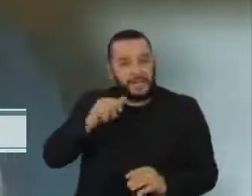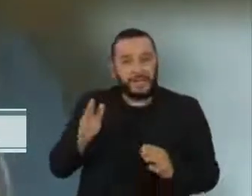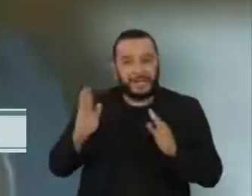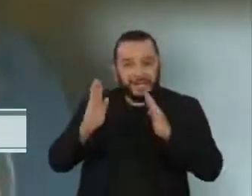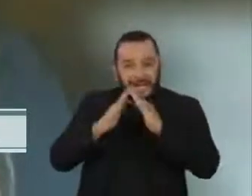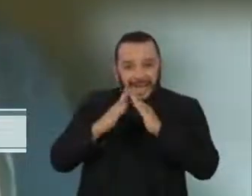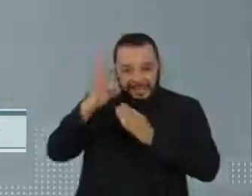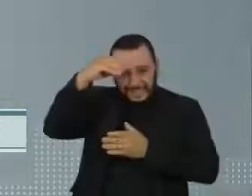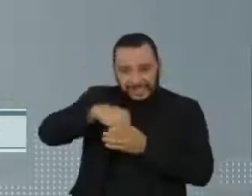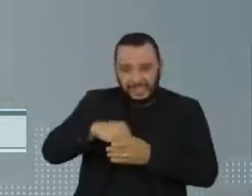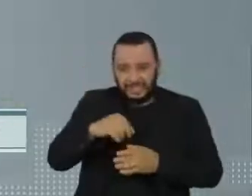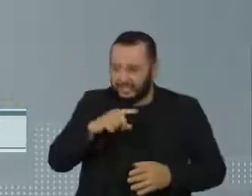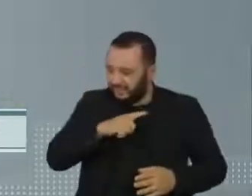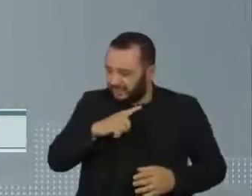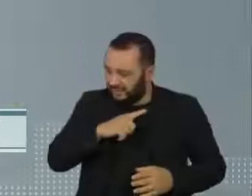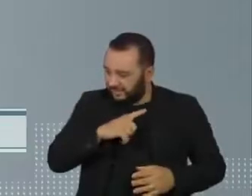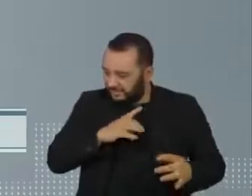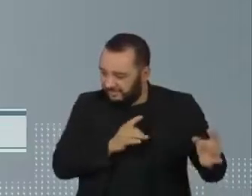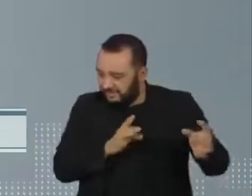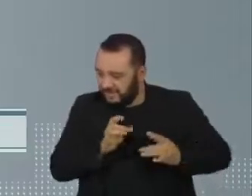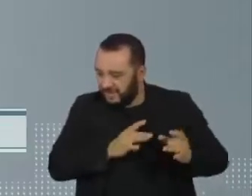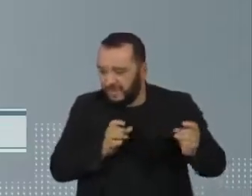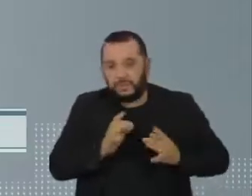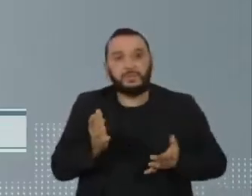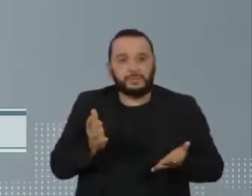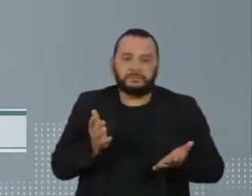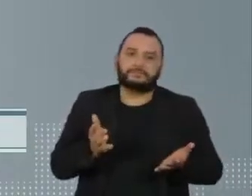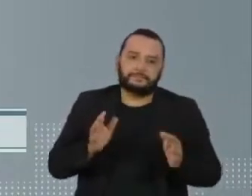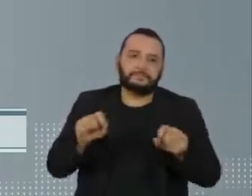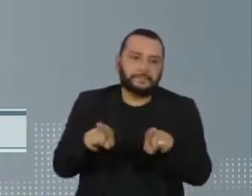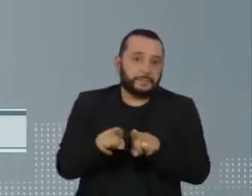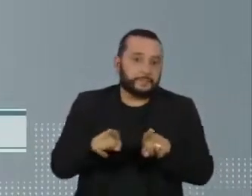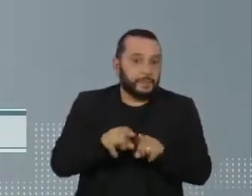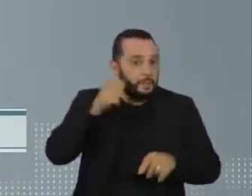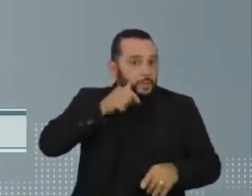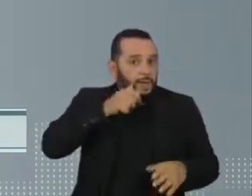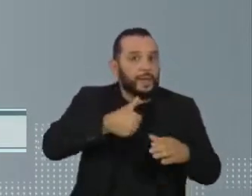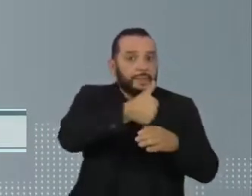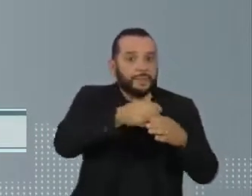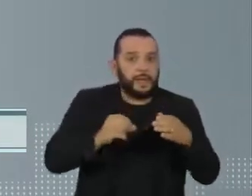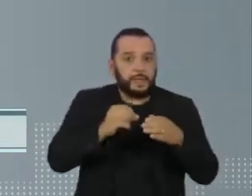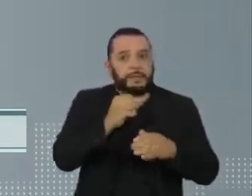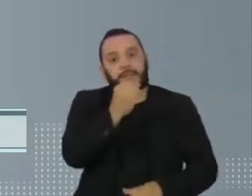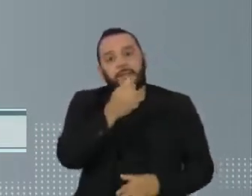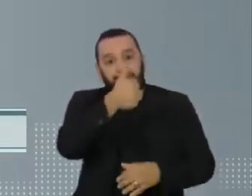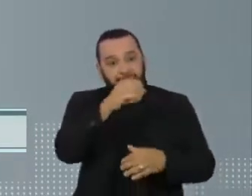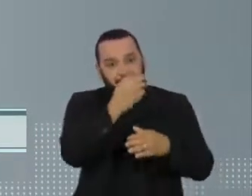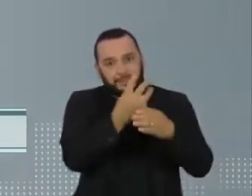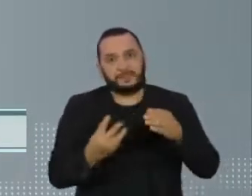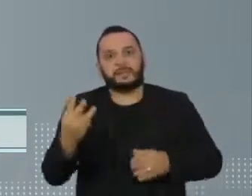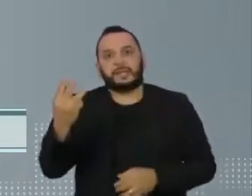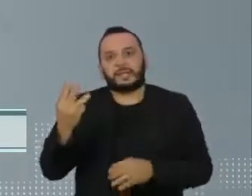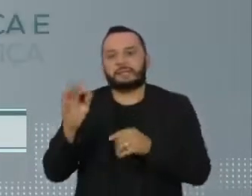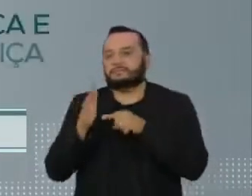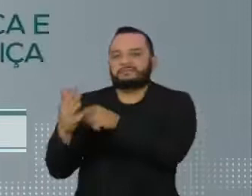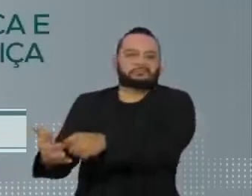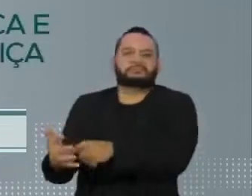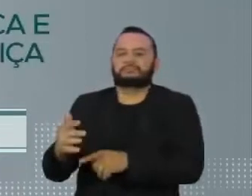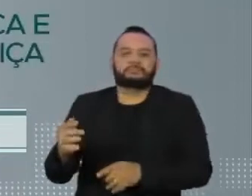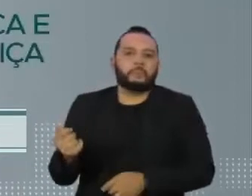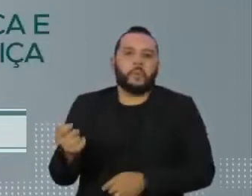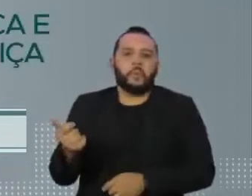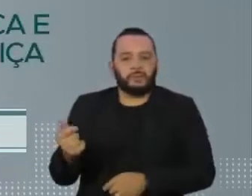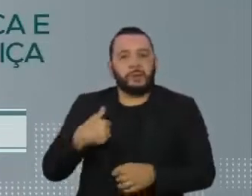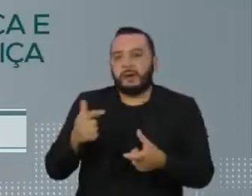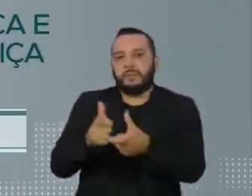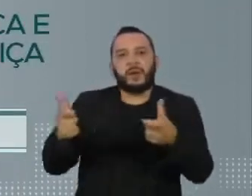interior da sua própria casa. Além disso, apenas três em cada dez mulheres denunciam os agressores. A maioria não